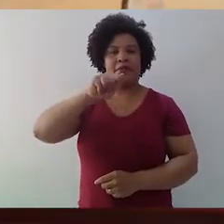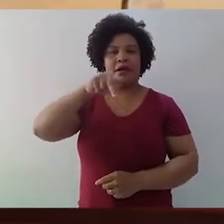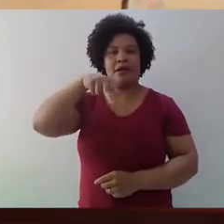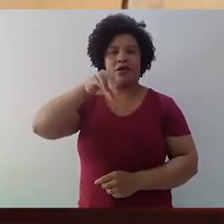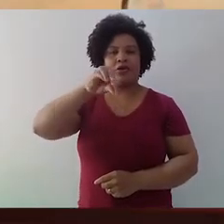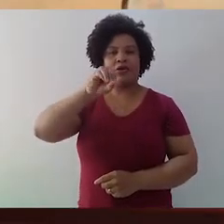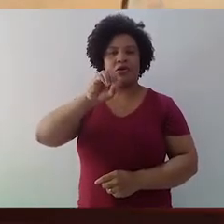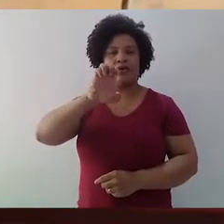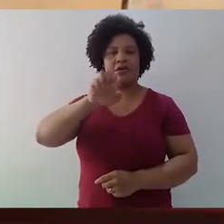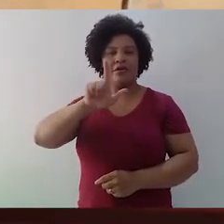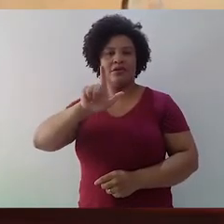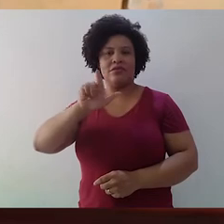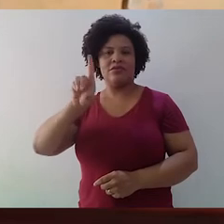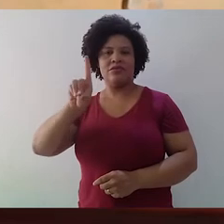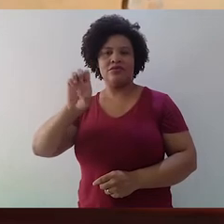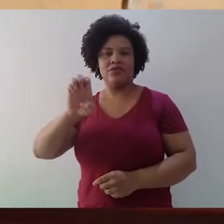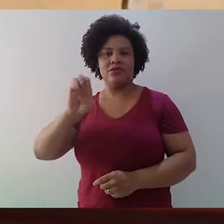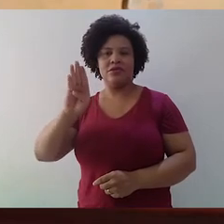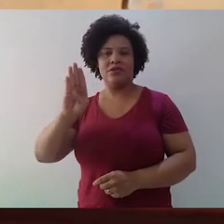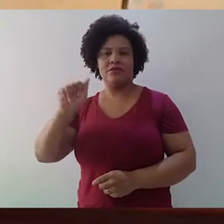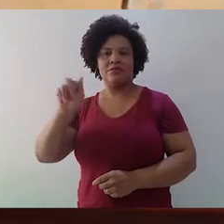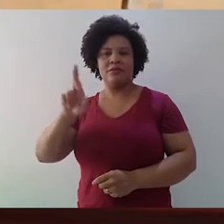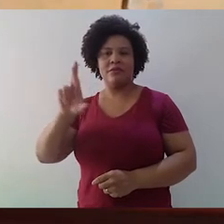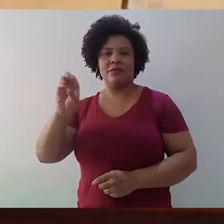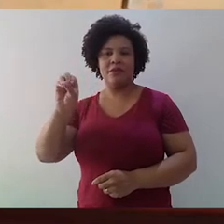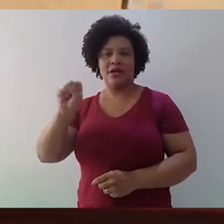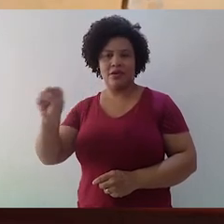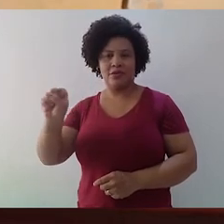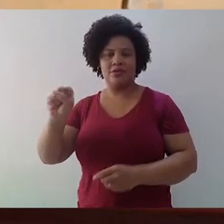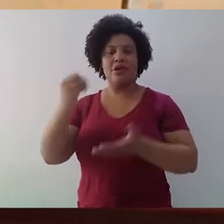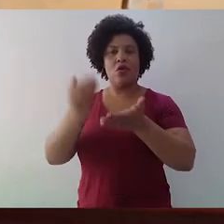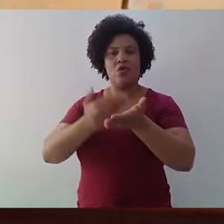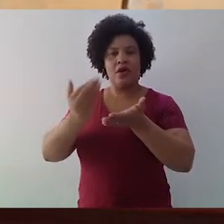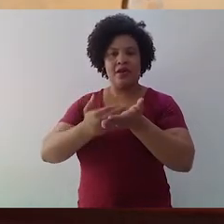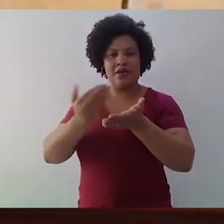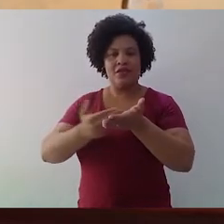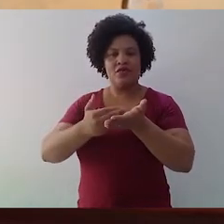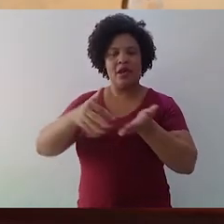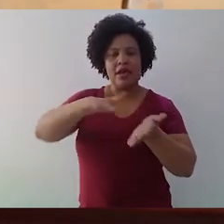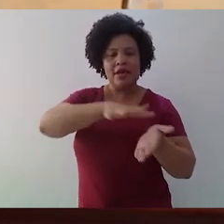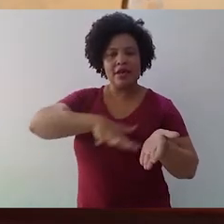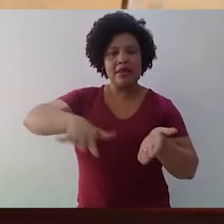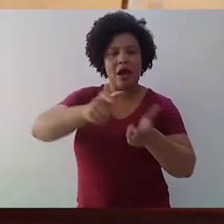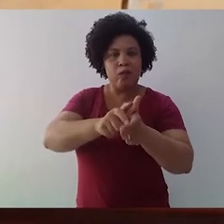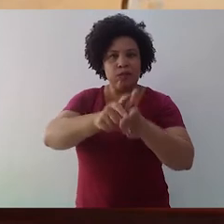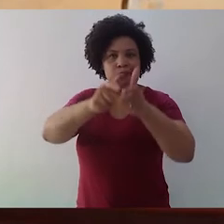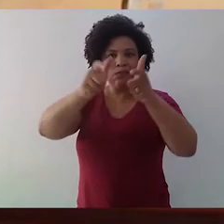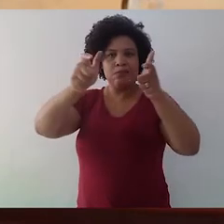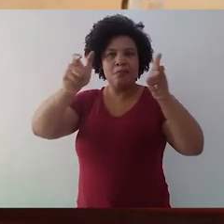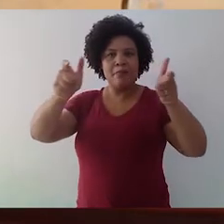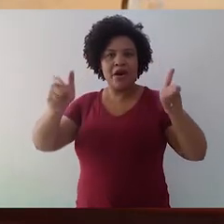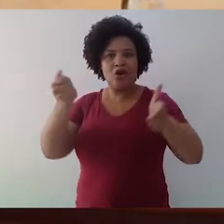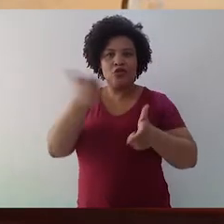No livro Meu Quintal é Maior do que o Mundo, ele nos apresenta um poema que nos faz